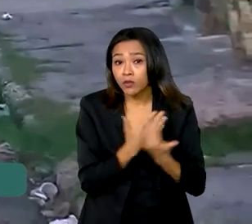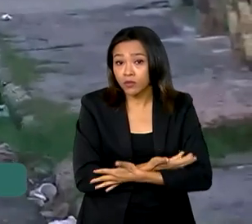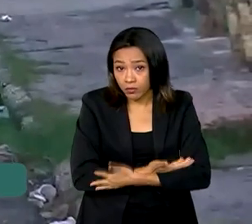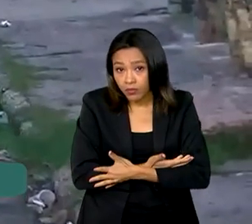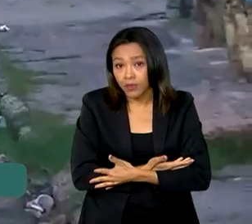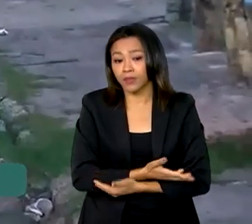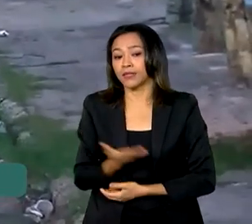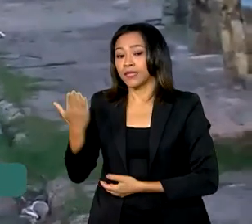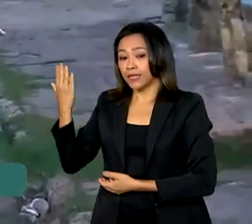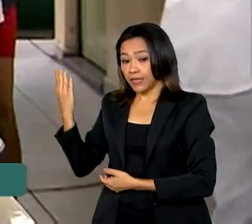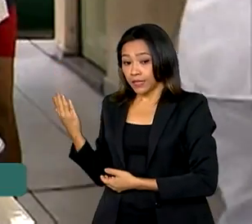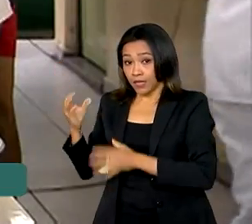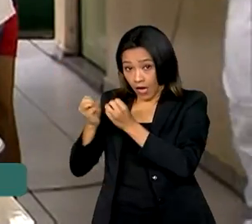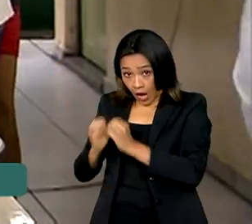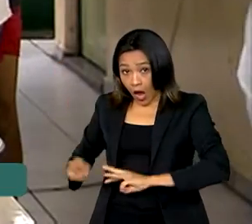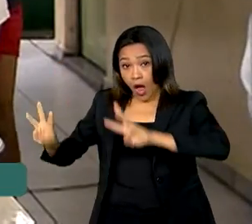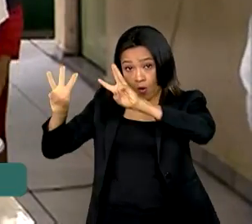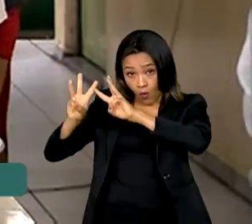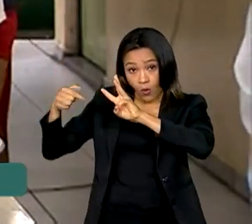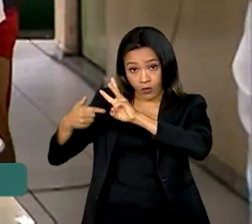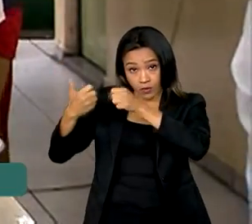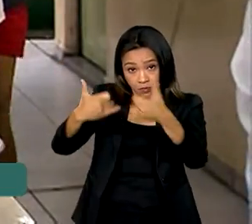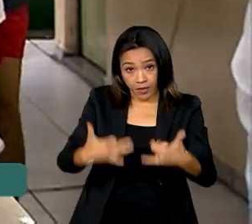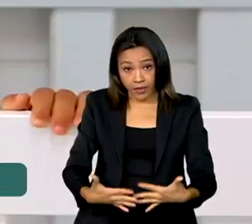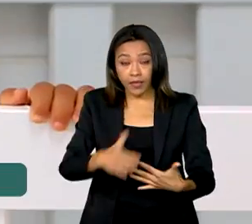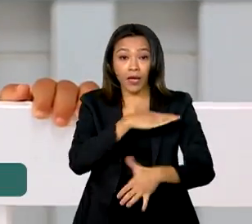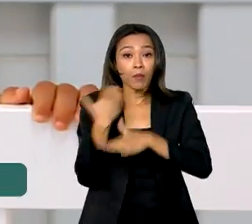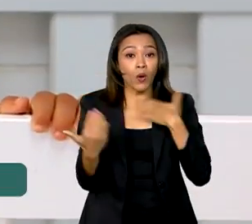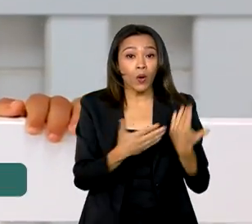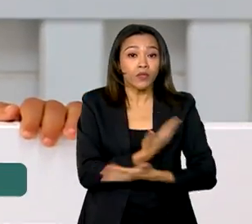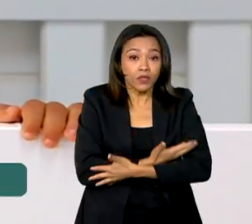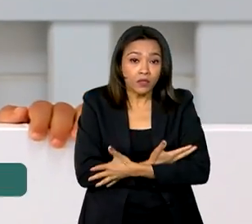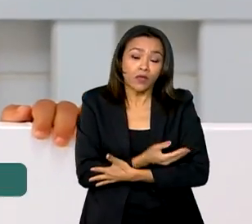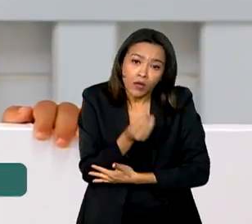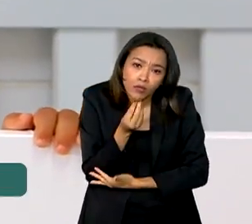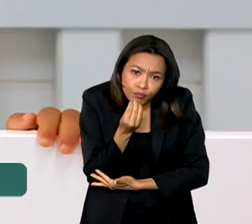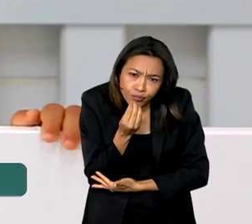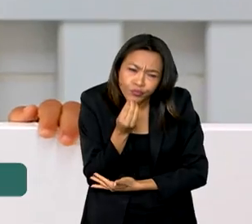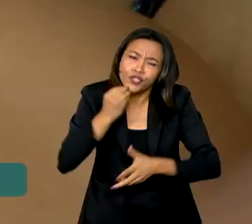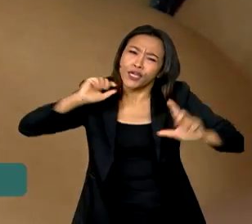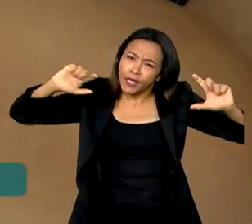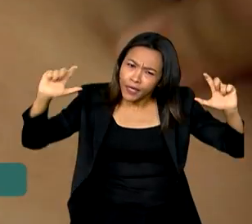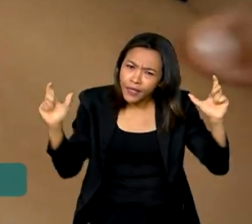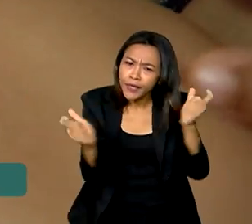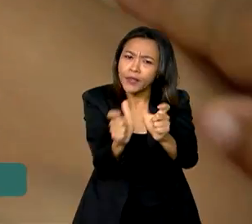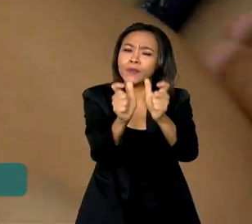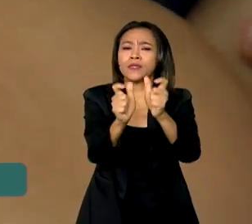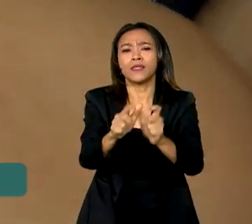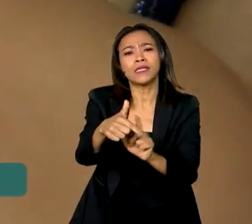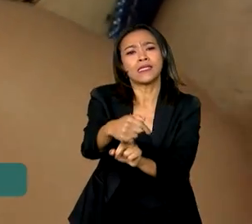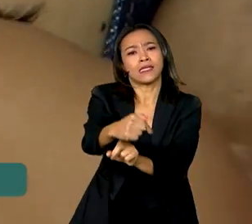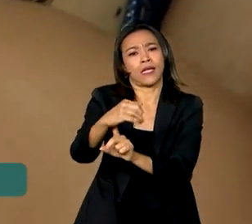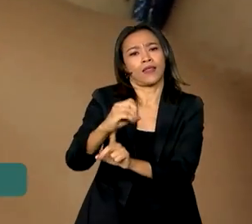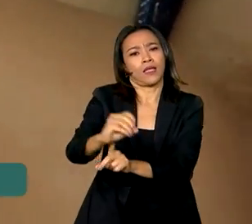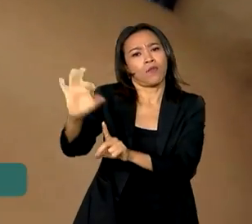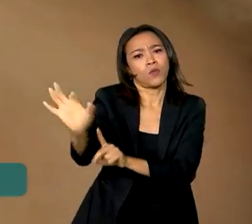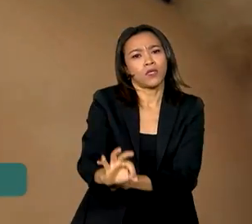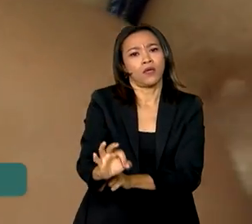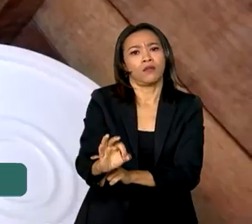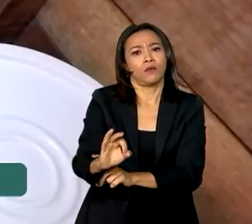a Organização das Nações Unidas, a mortalidade infantil poderia ser reduzida em mais de 70% com medidas